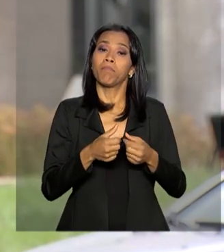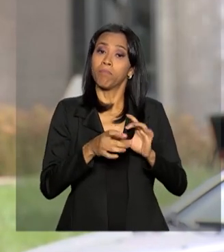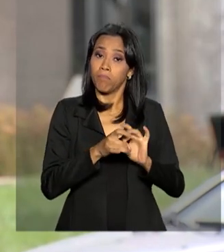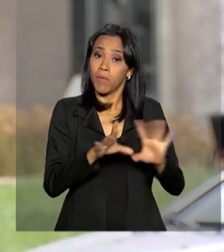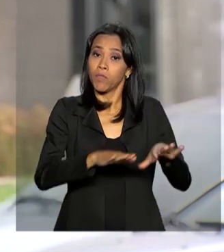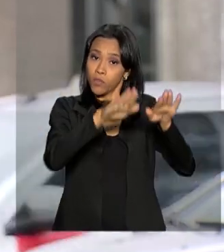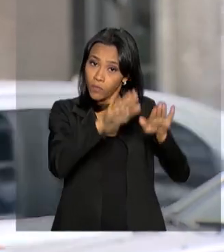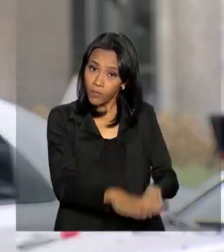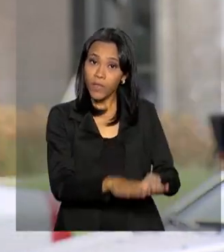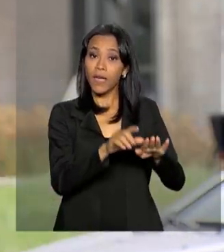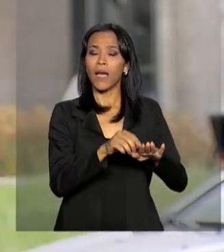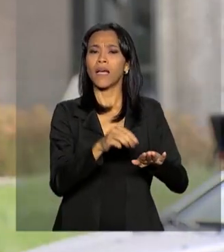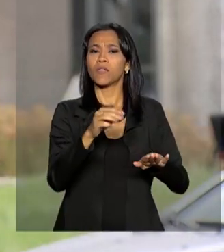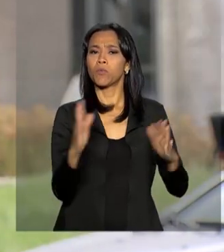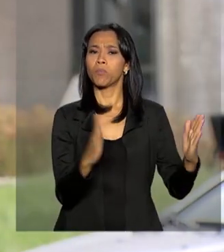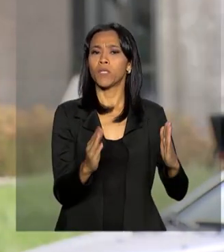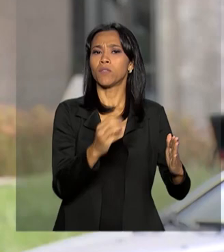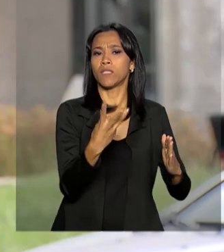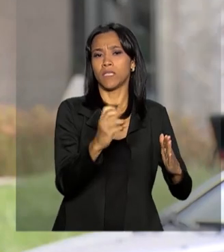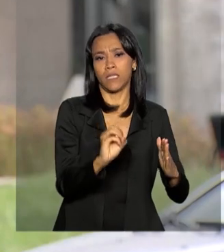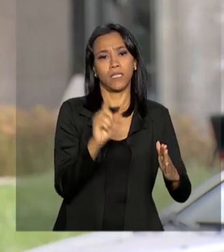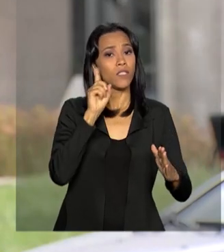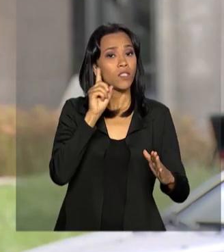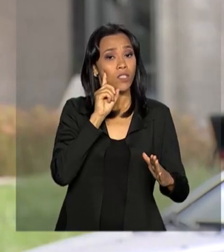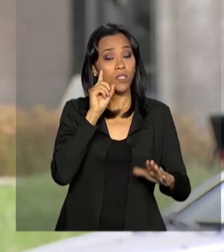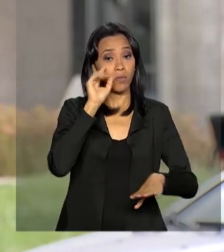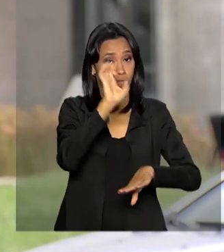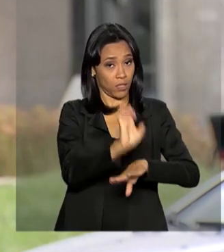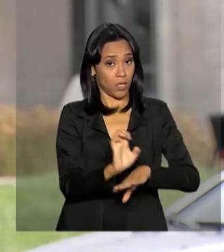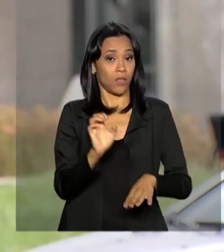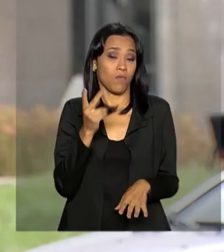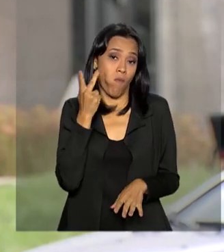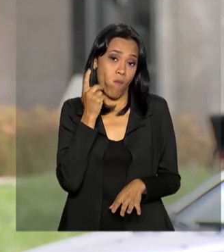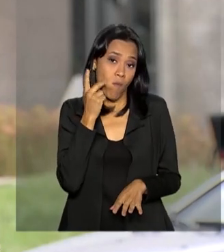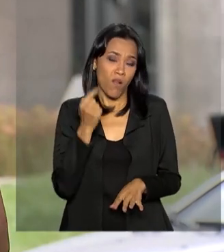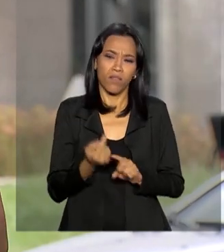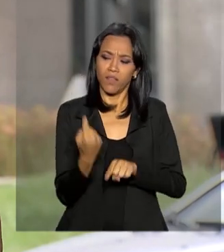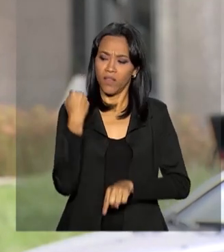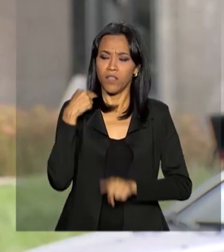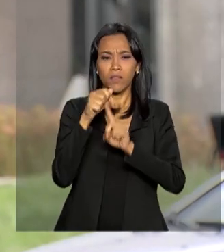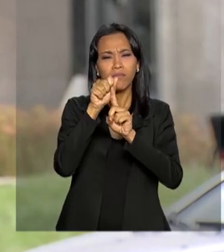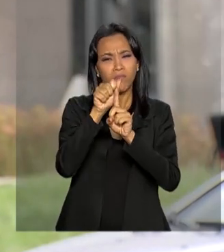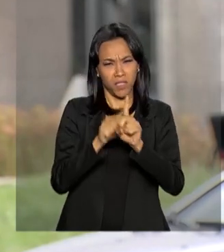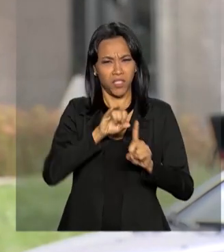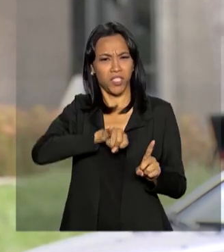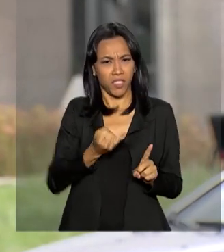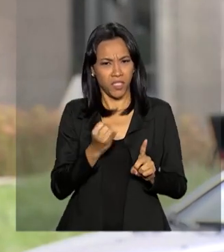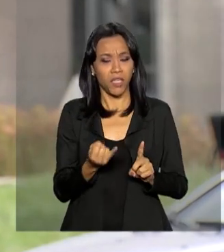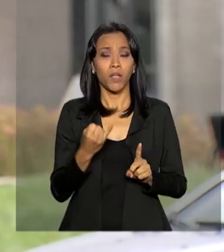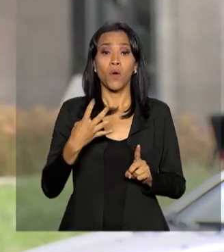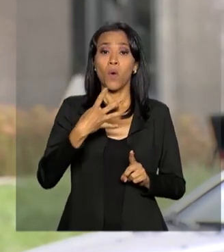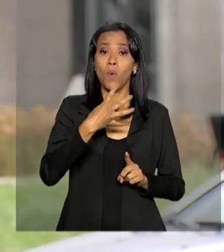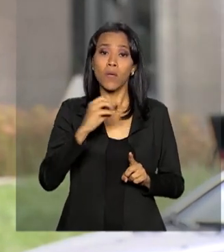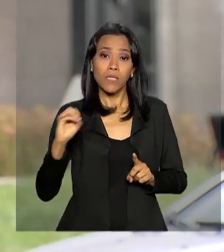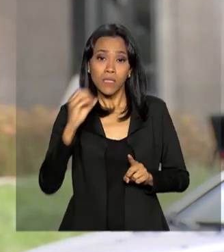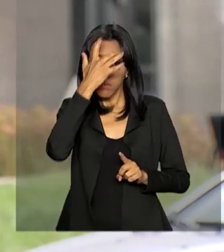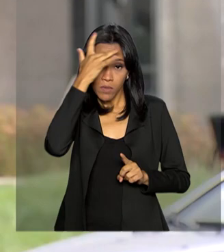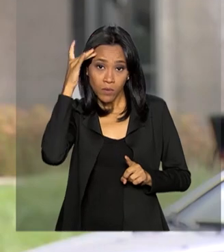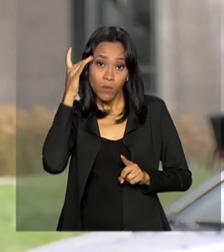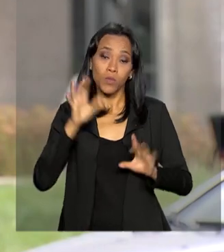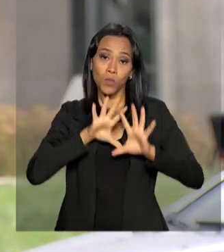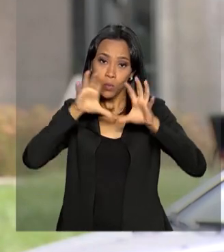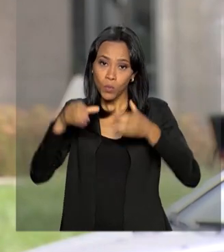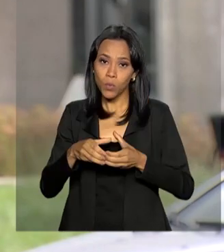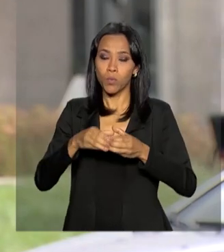Segurança por mais 30 dias no estado do Ceará. Desde o início de janeiro, mais de 400 integrantes da Força